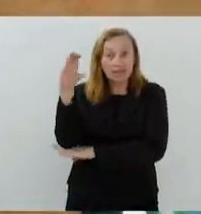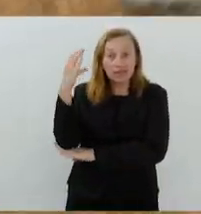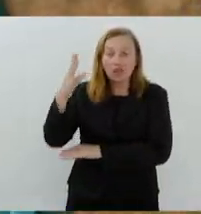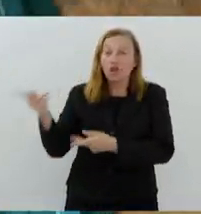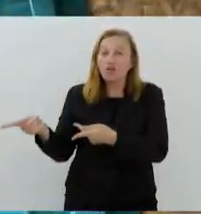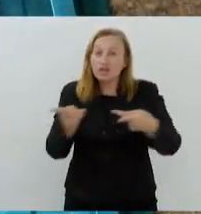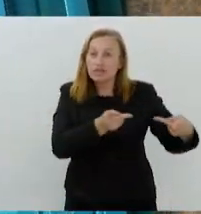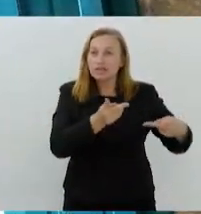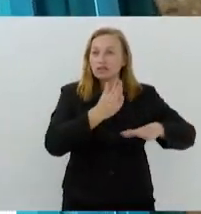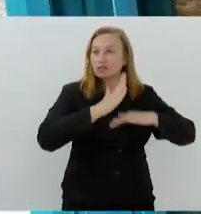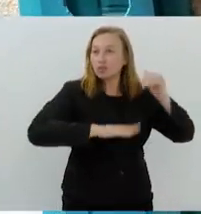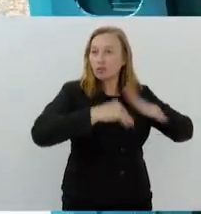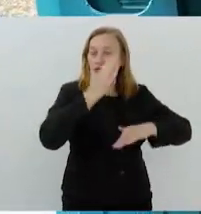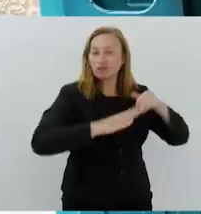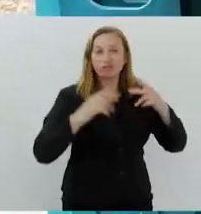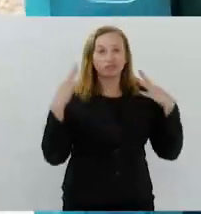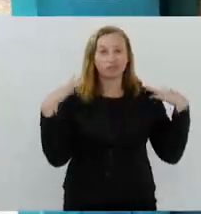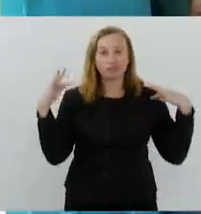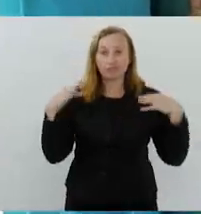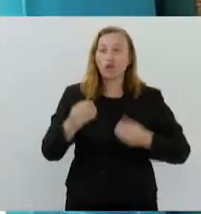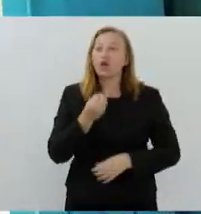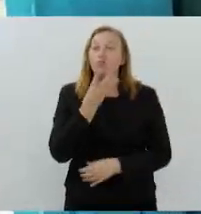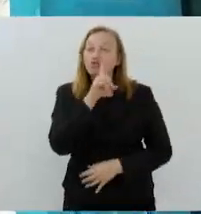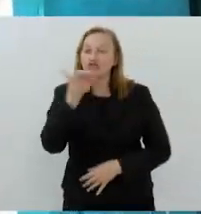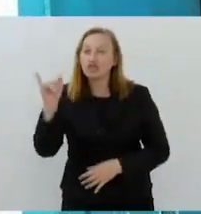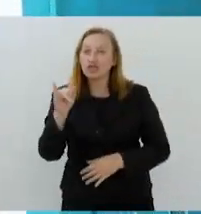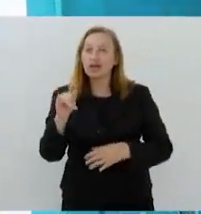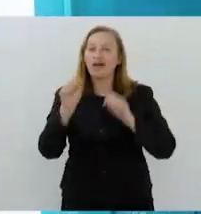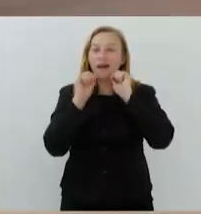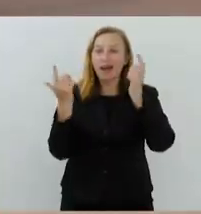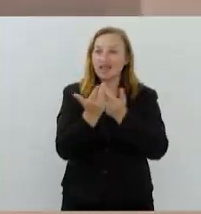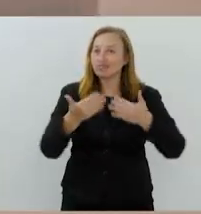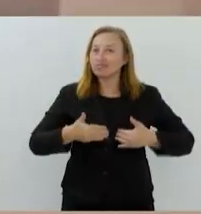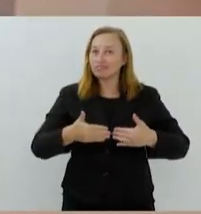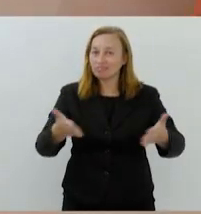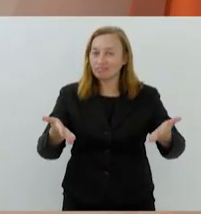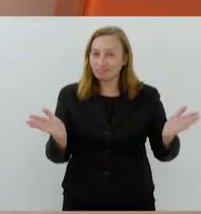visita de profissionais do turismo. O Bom Dia Alerj começa agora.